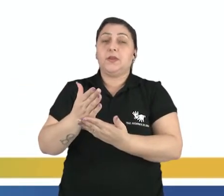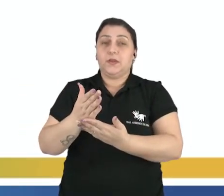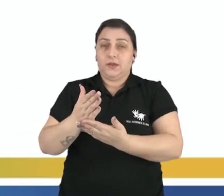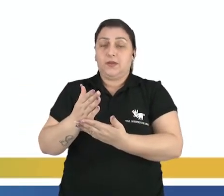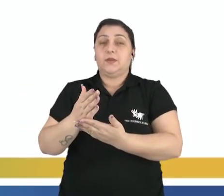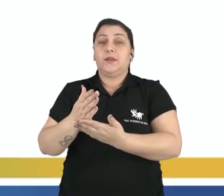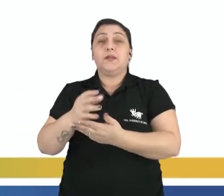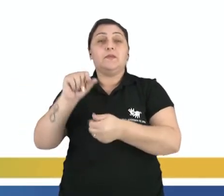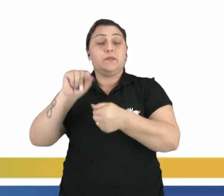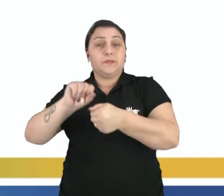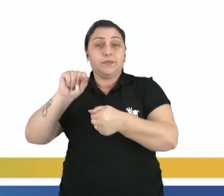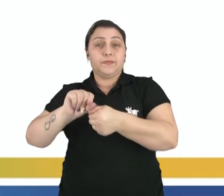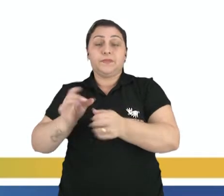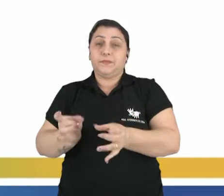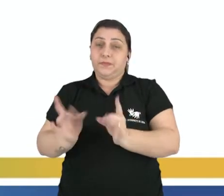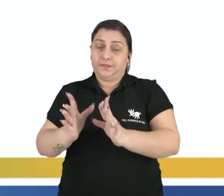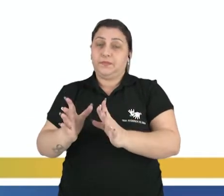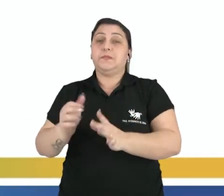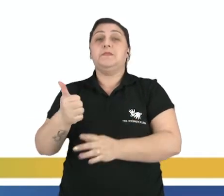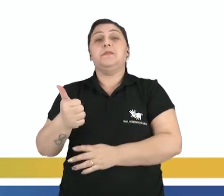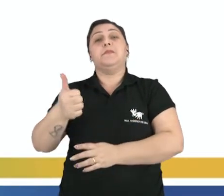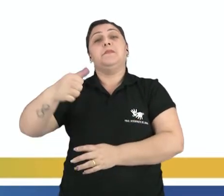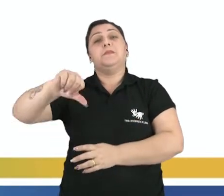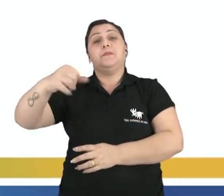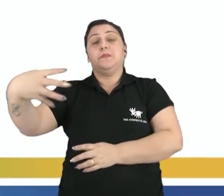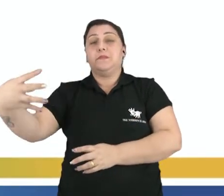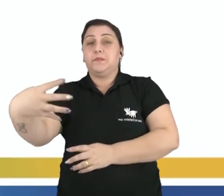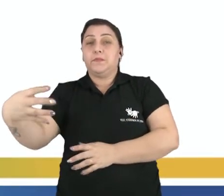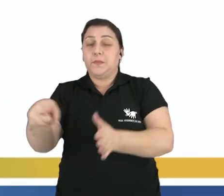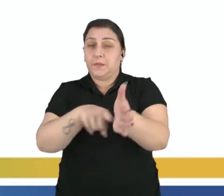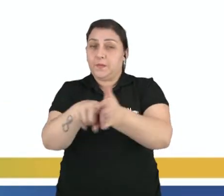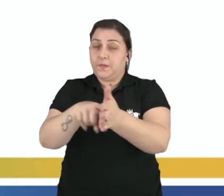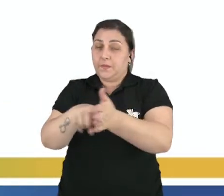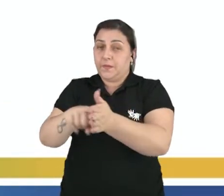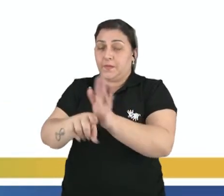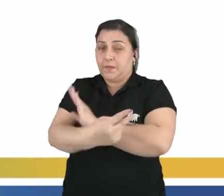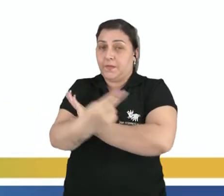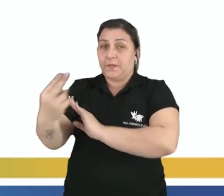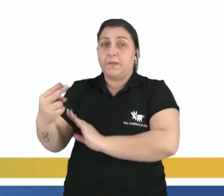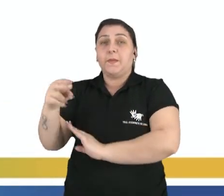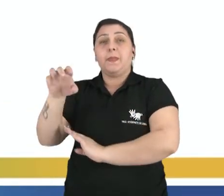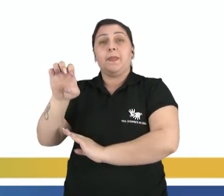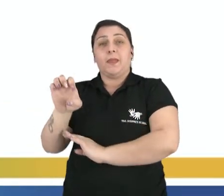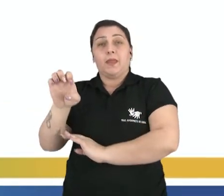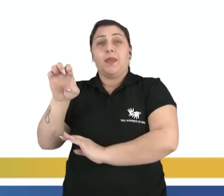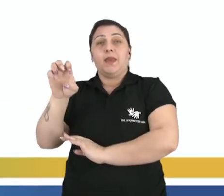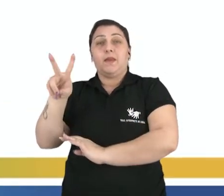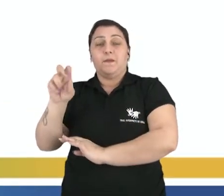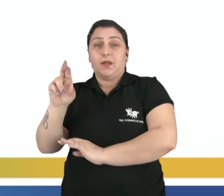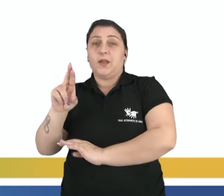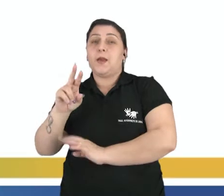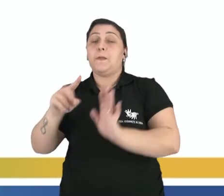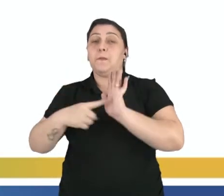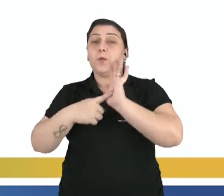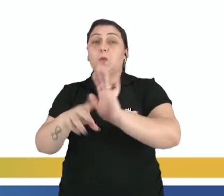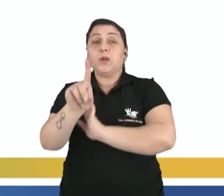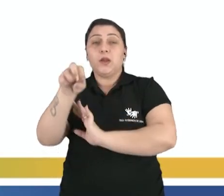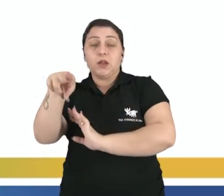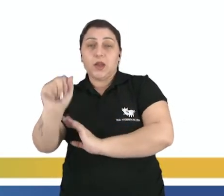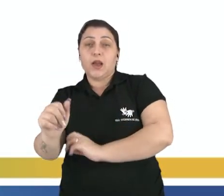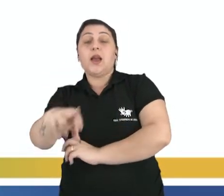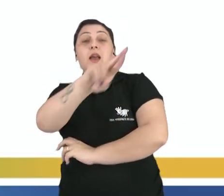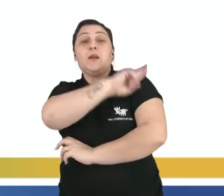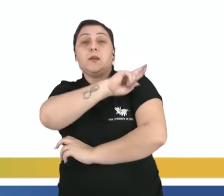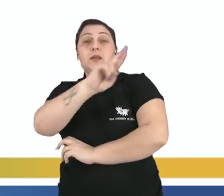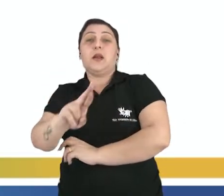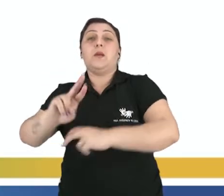comercializadas. Em 1944, um pesquisador chamado Avery mostrou que o DNA é responsável pela